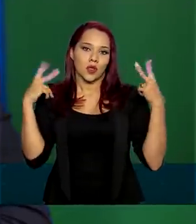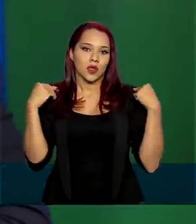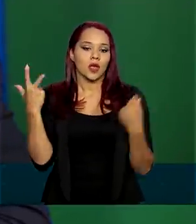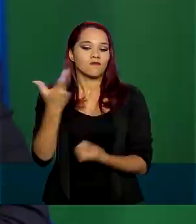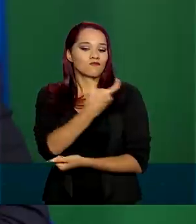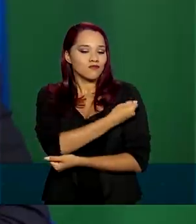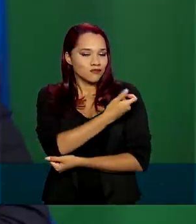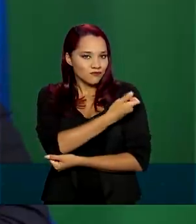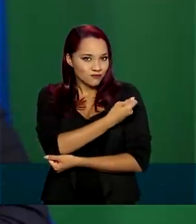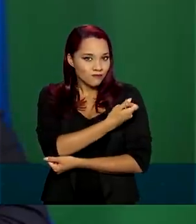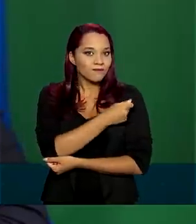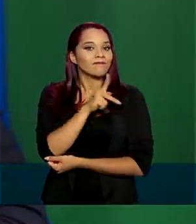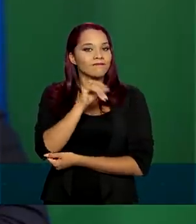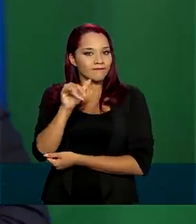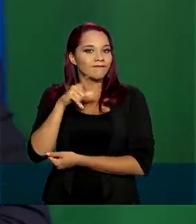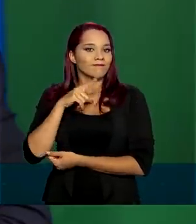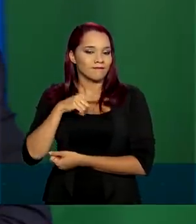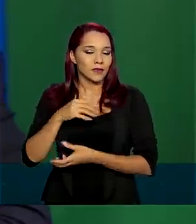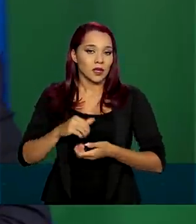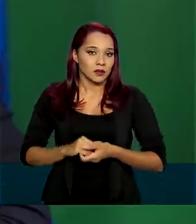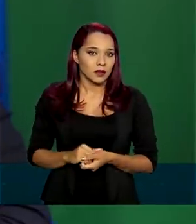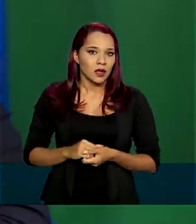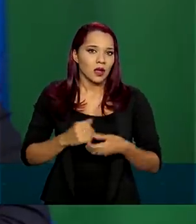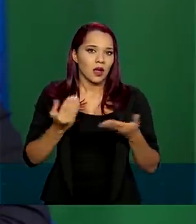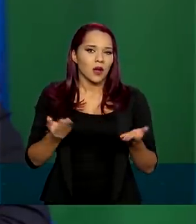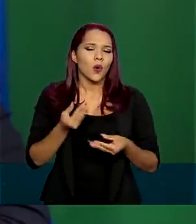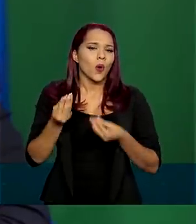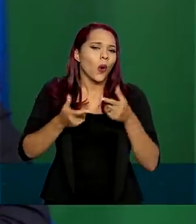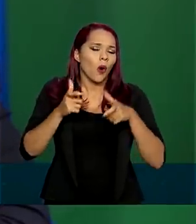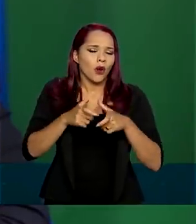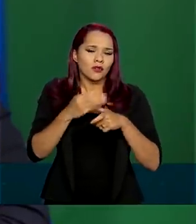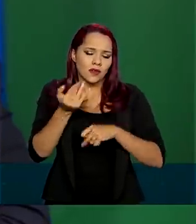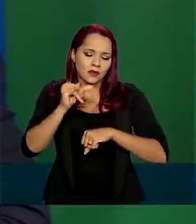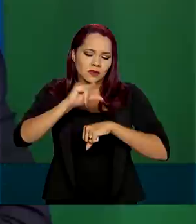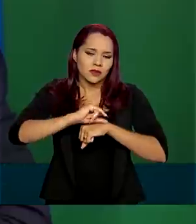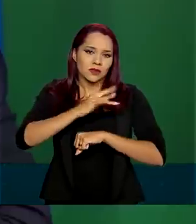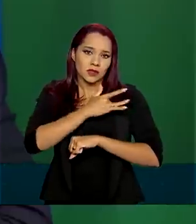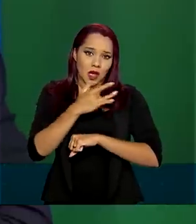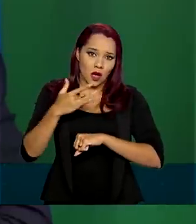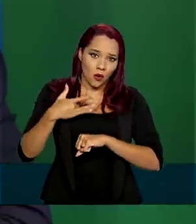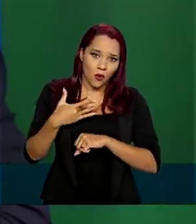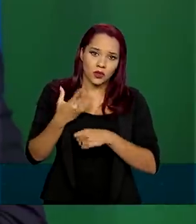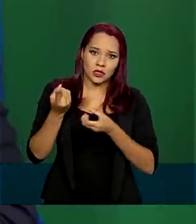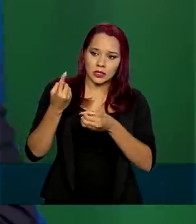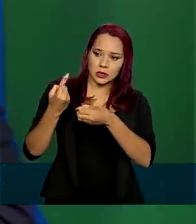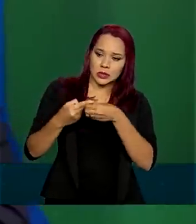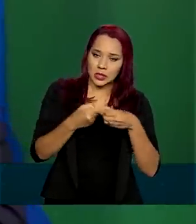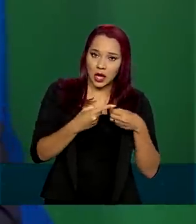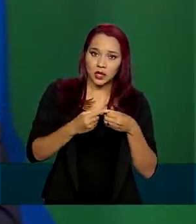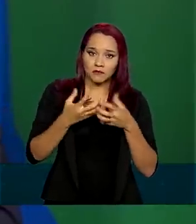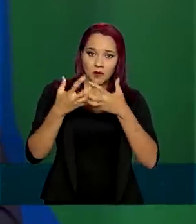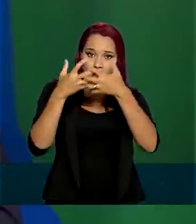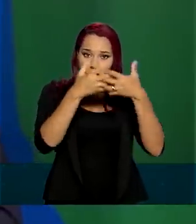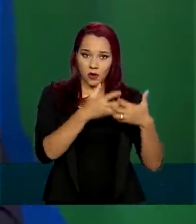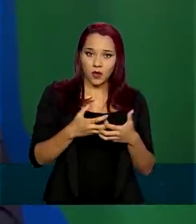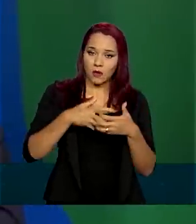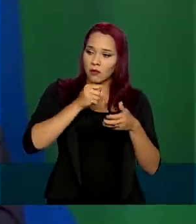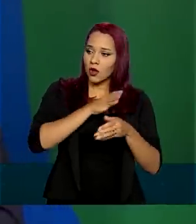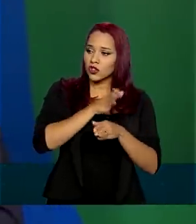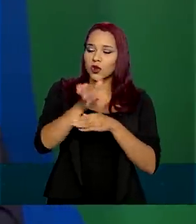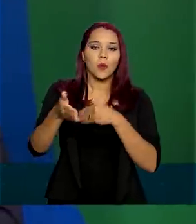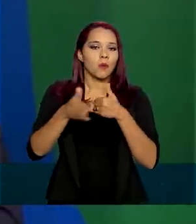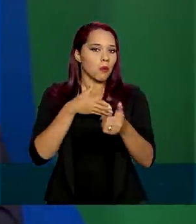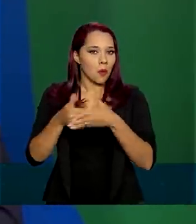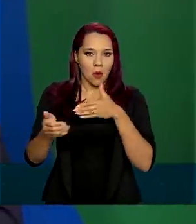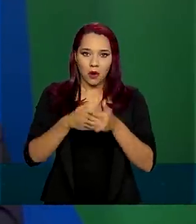portuários. Essa vacinação vai ser feita nos postos de saúde das cidades portuárias e o caminhoneiro vai poder se vacinar em qualquer